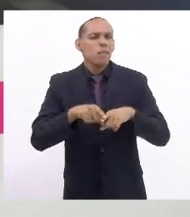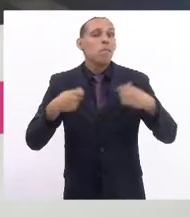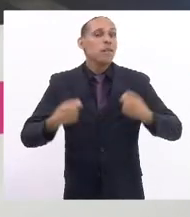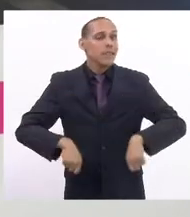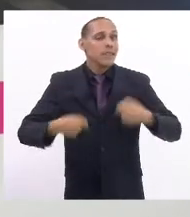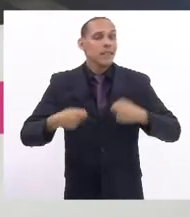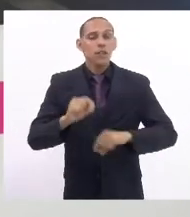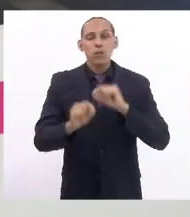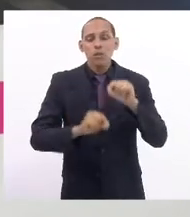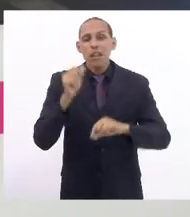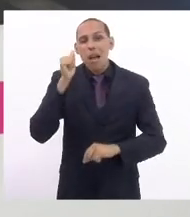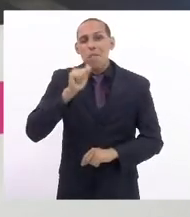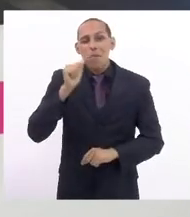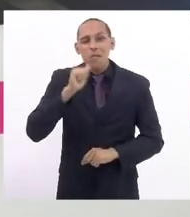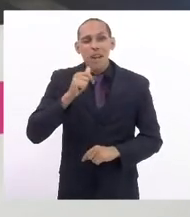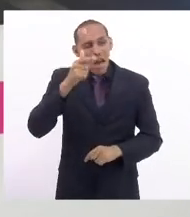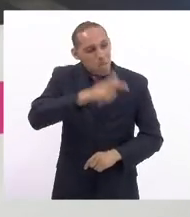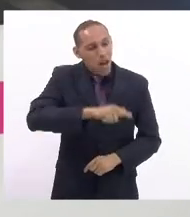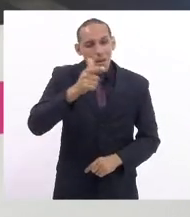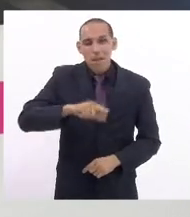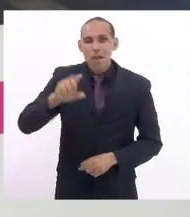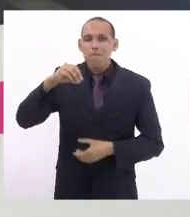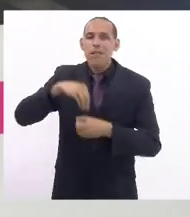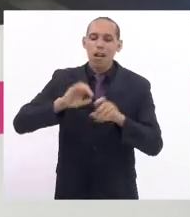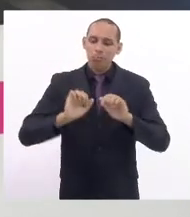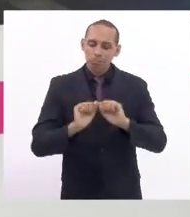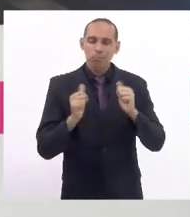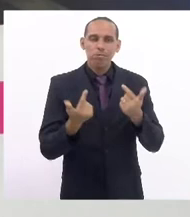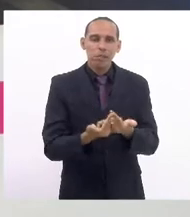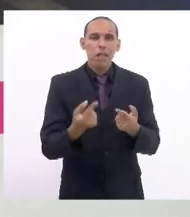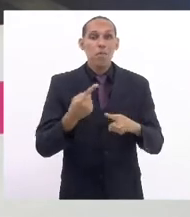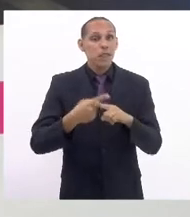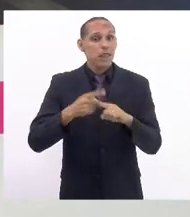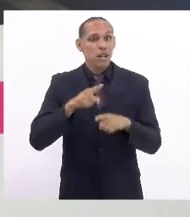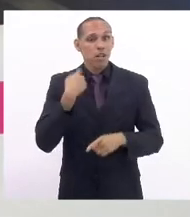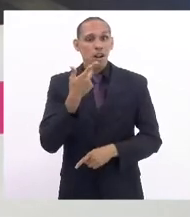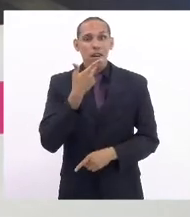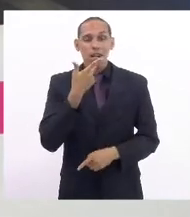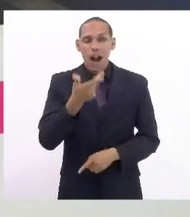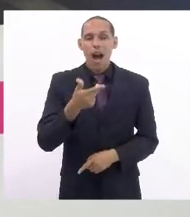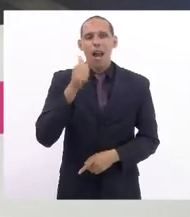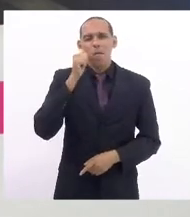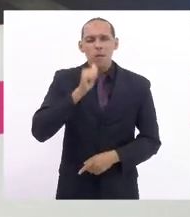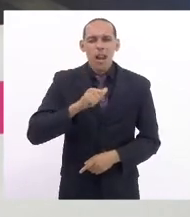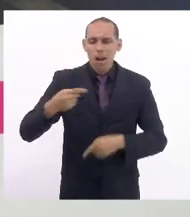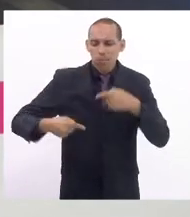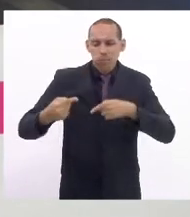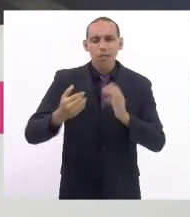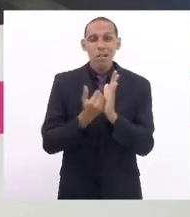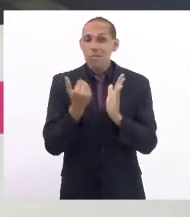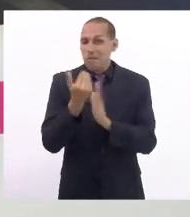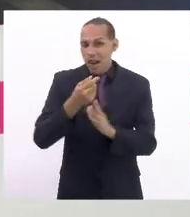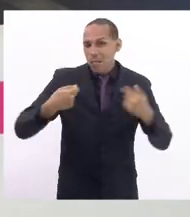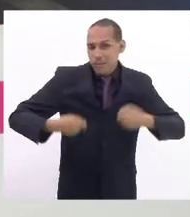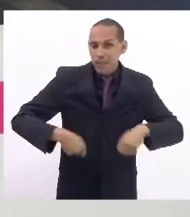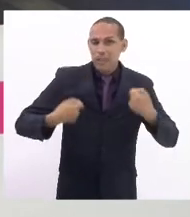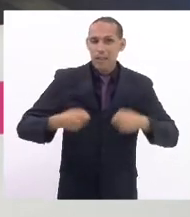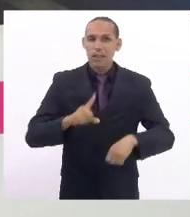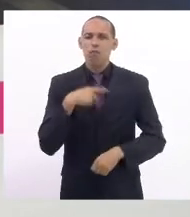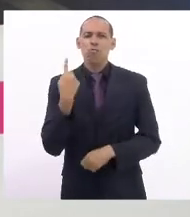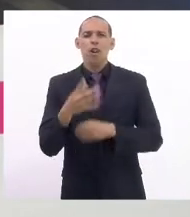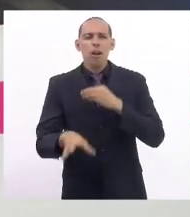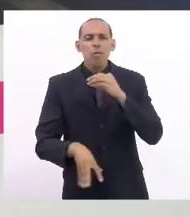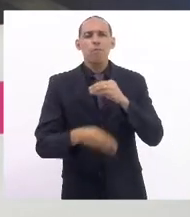mulheres nas casas legislativas porque a gente quando a gente fala de mais mulheres na política e nós implementamos